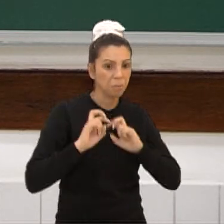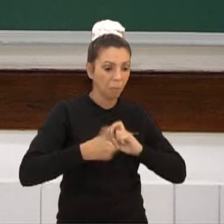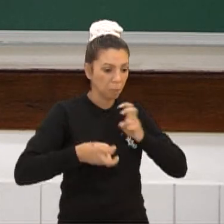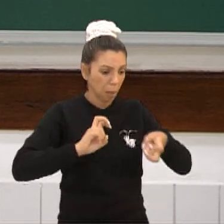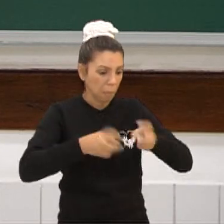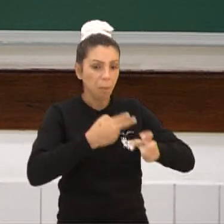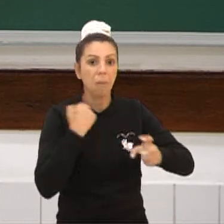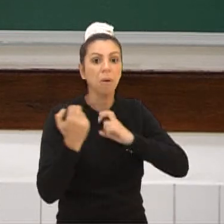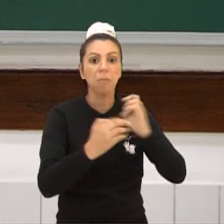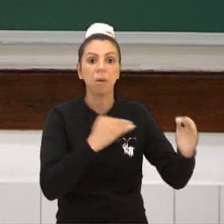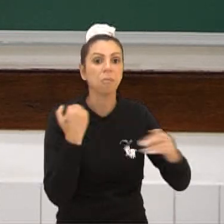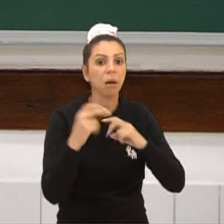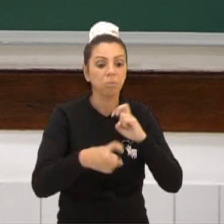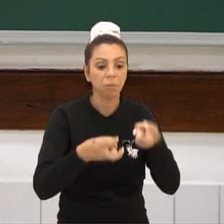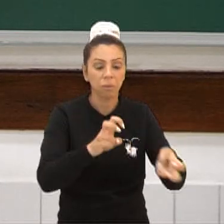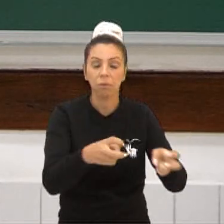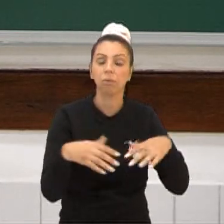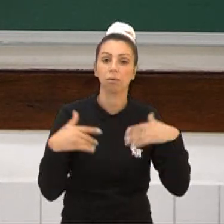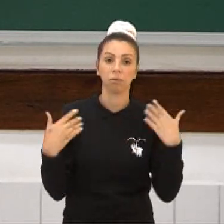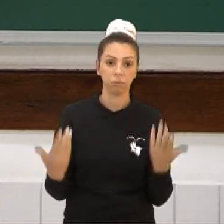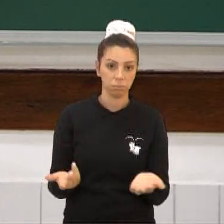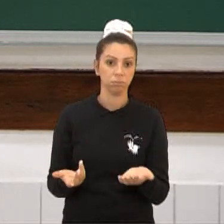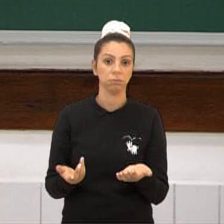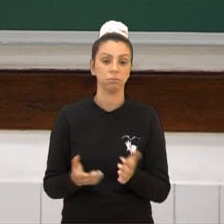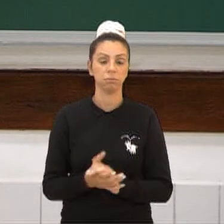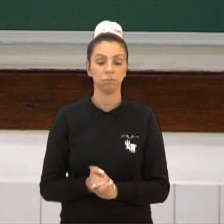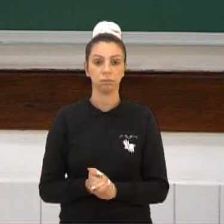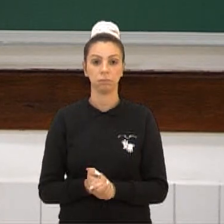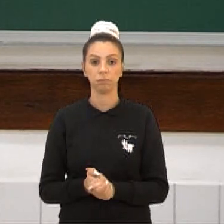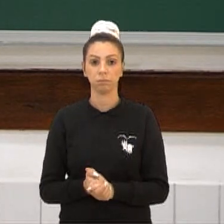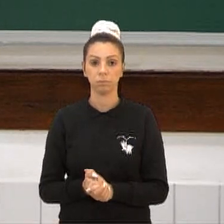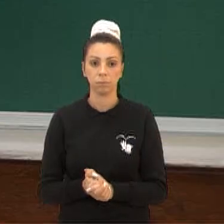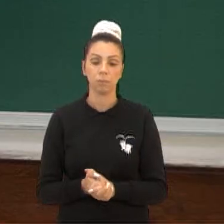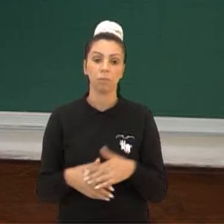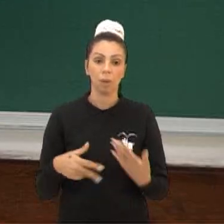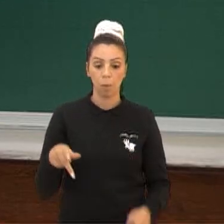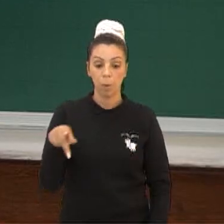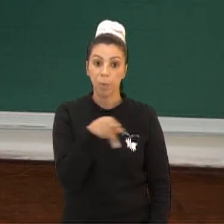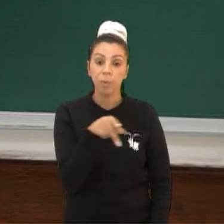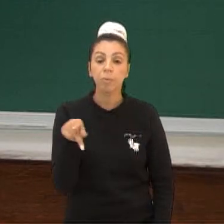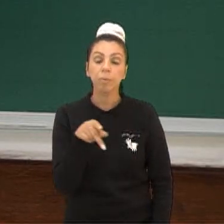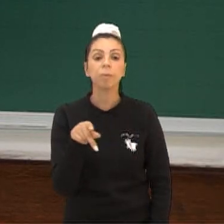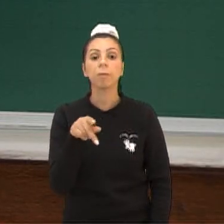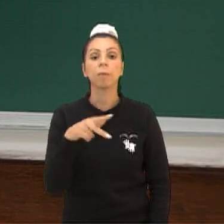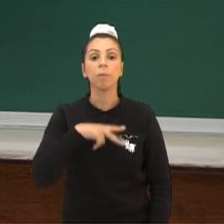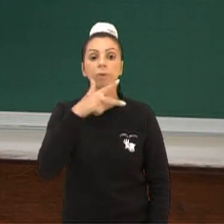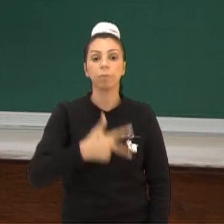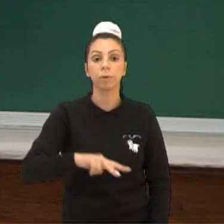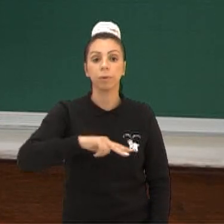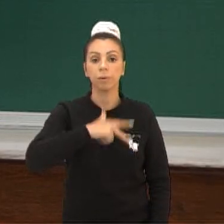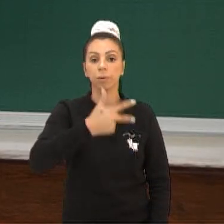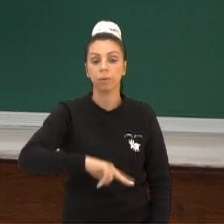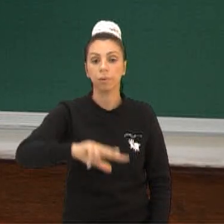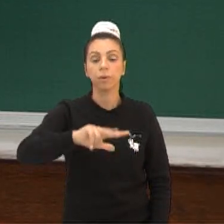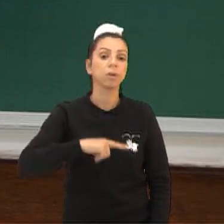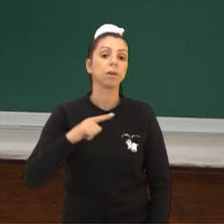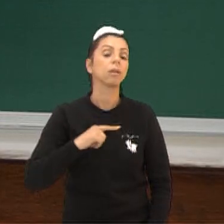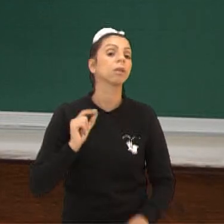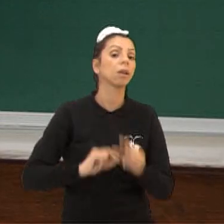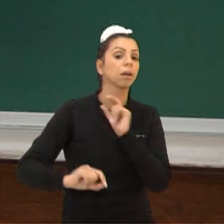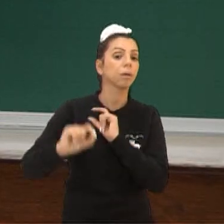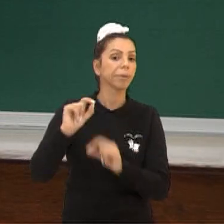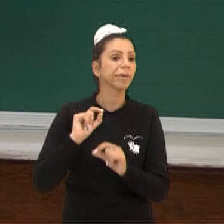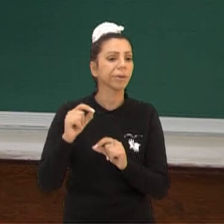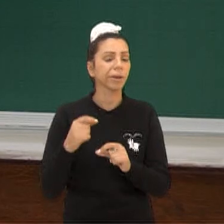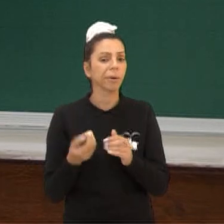muito com relação ao índio é que os portugueses chegaram e tinham um hábito de higiene não